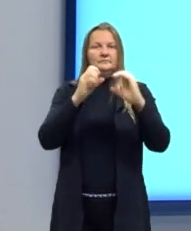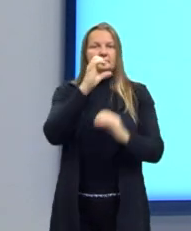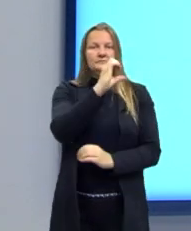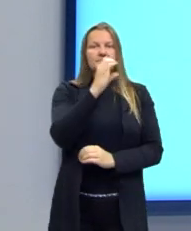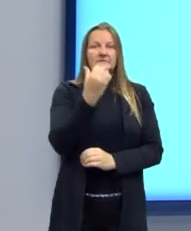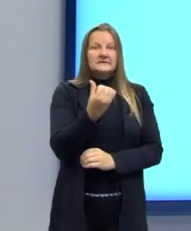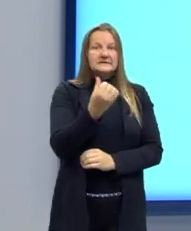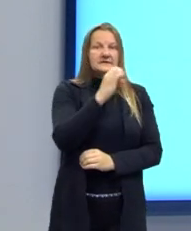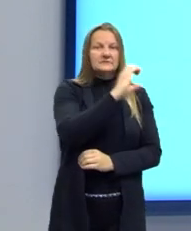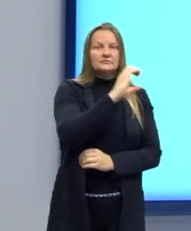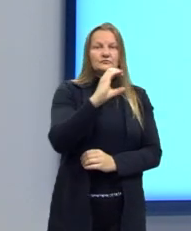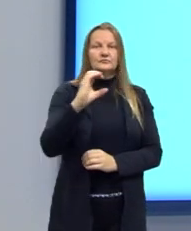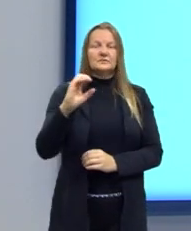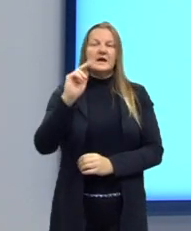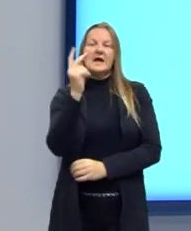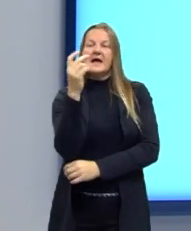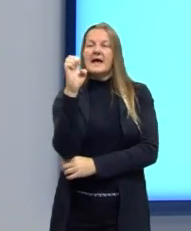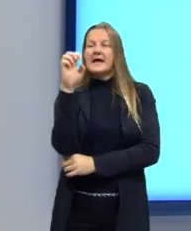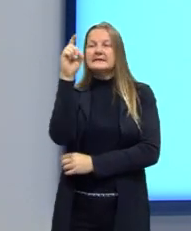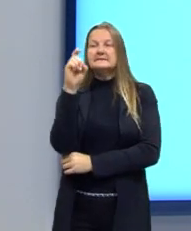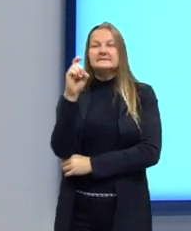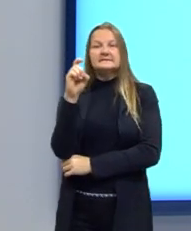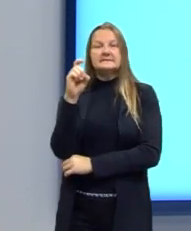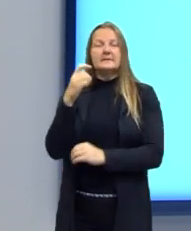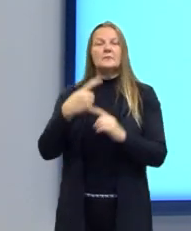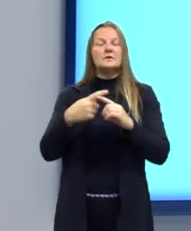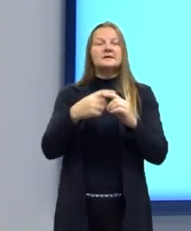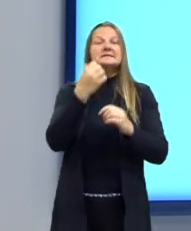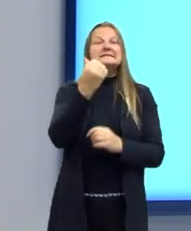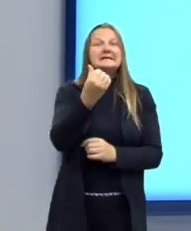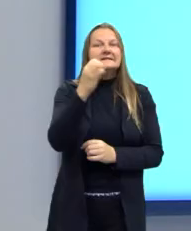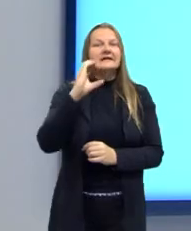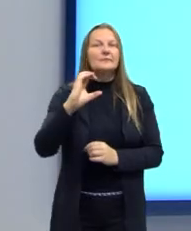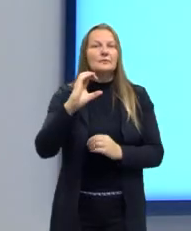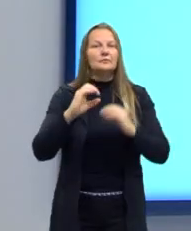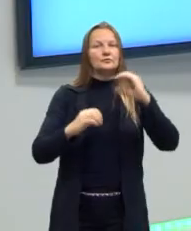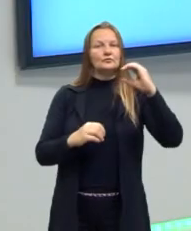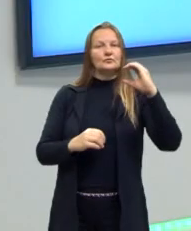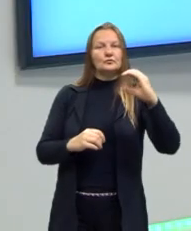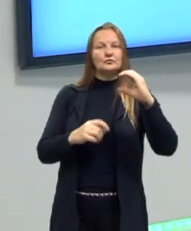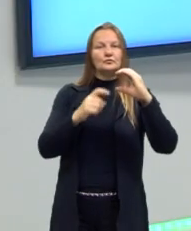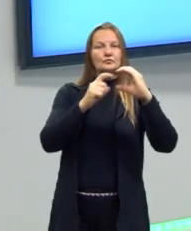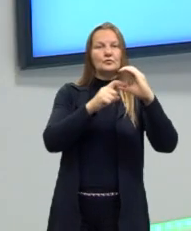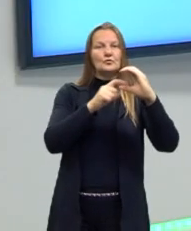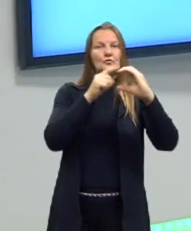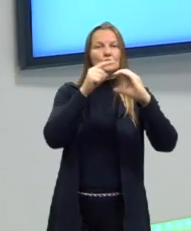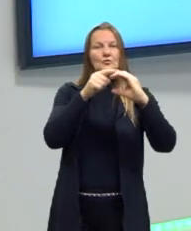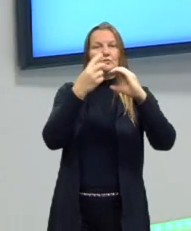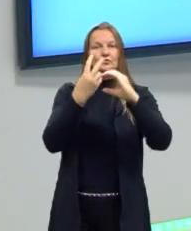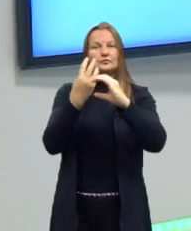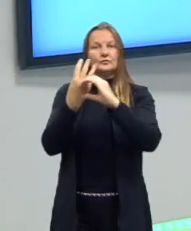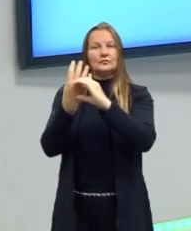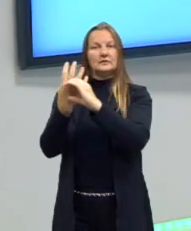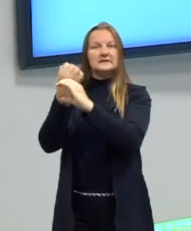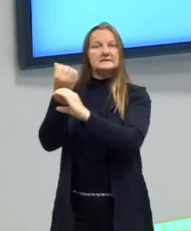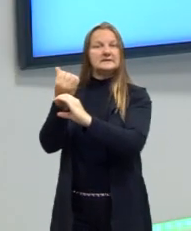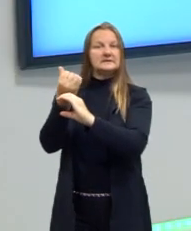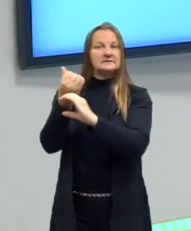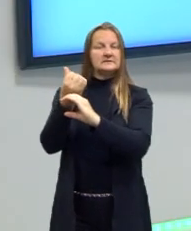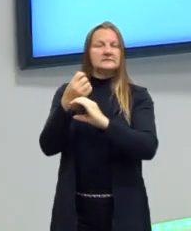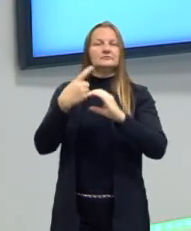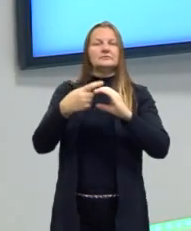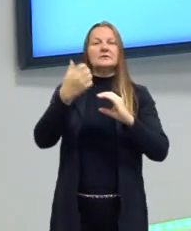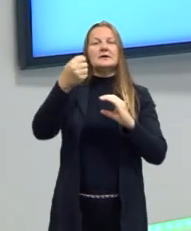de carbono, então é X. Somente saturações, né? Somente ligações simples entre os átomos de carbono, an. Então, a